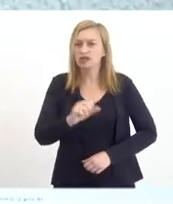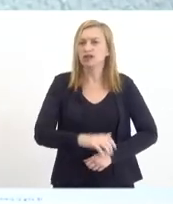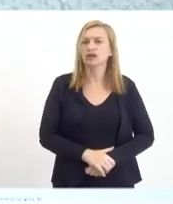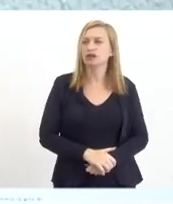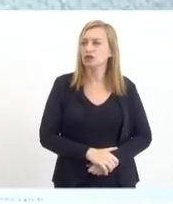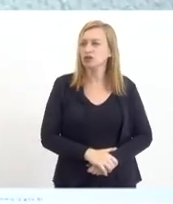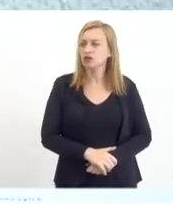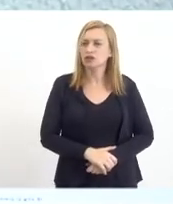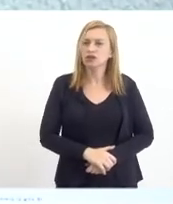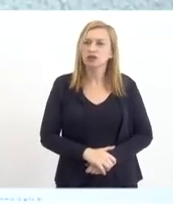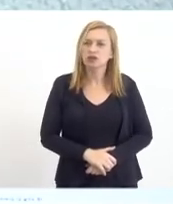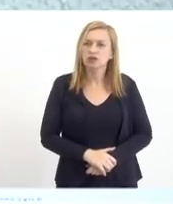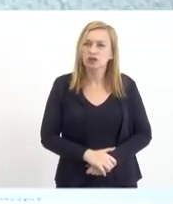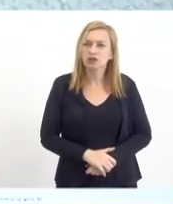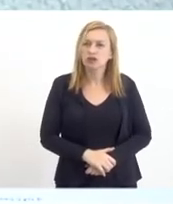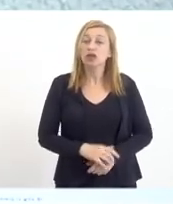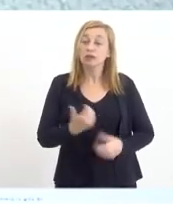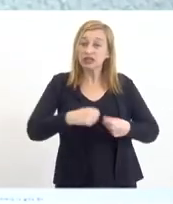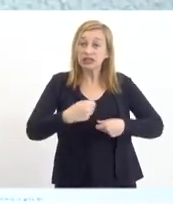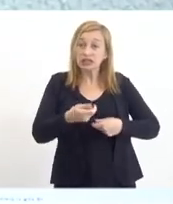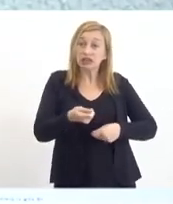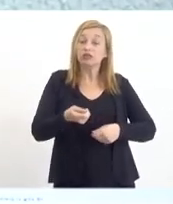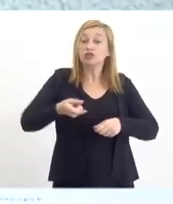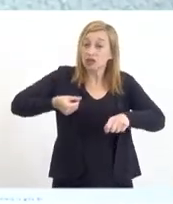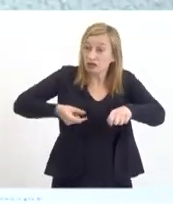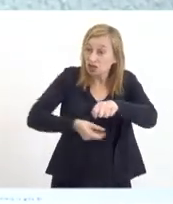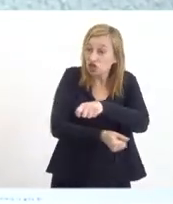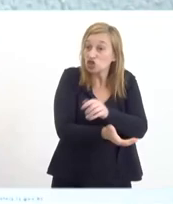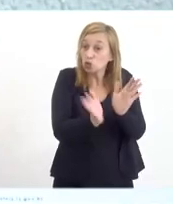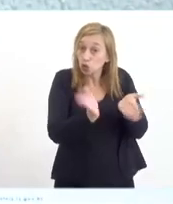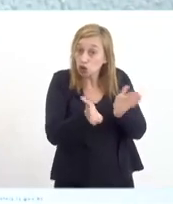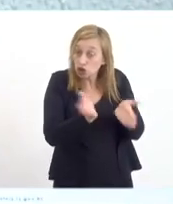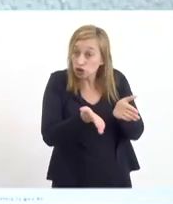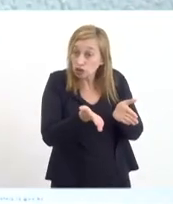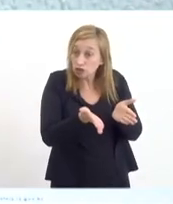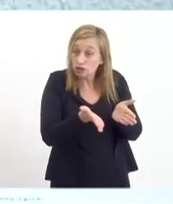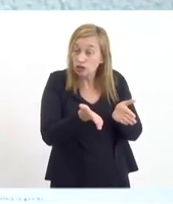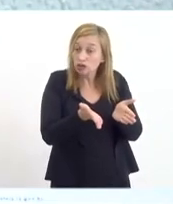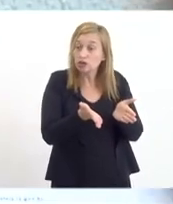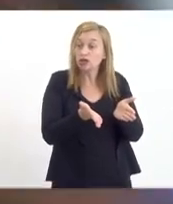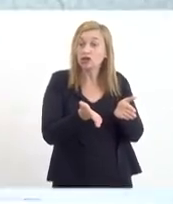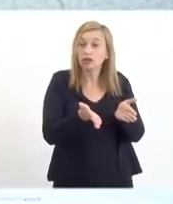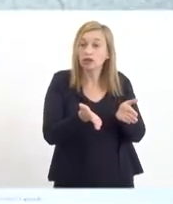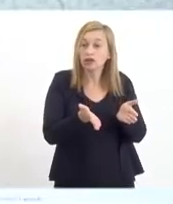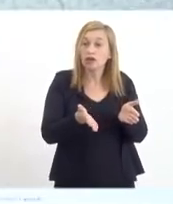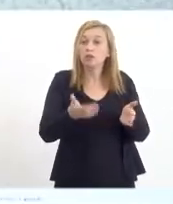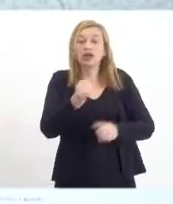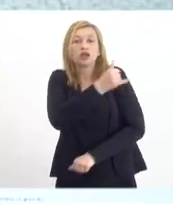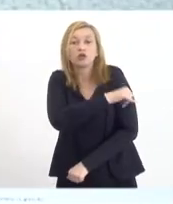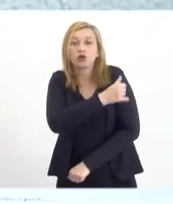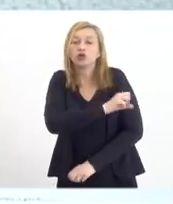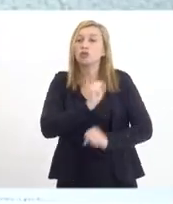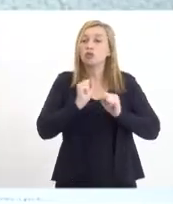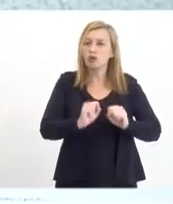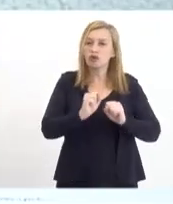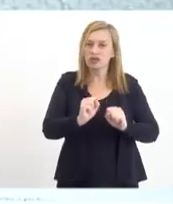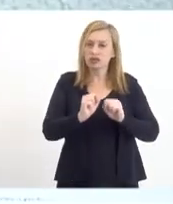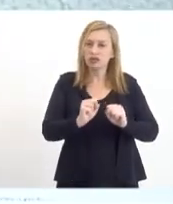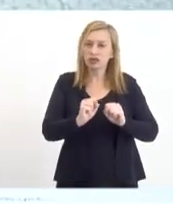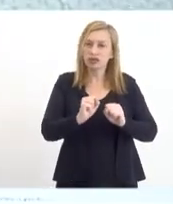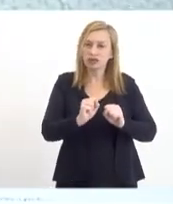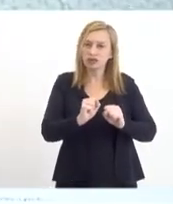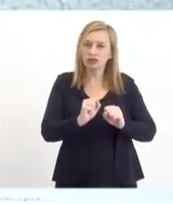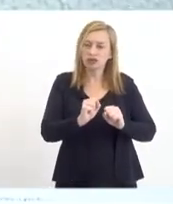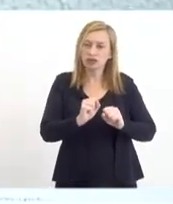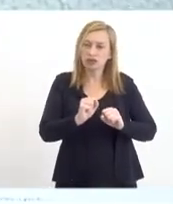se não pouparmos hoje, se não investirmos hoje para que o Rio possa ir além da